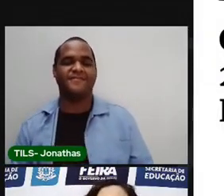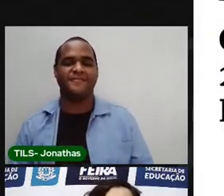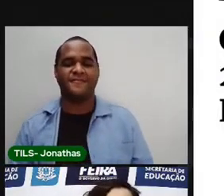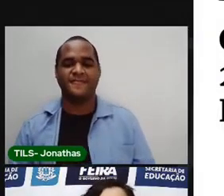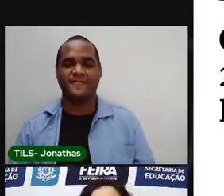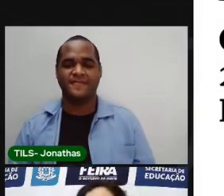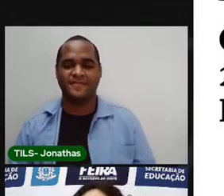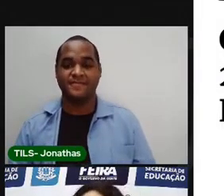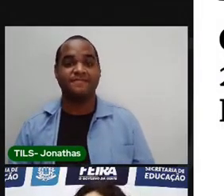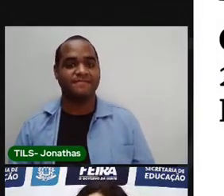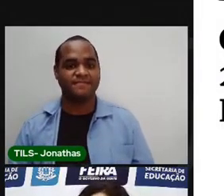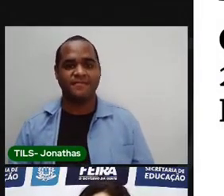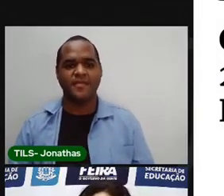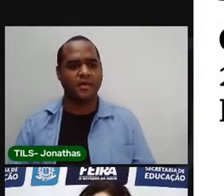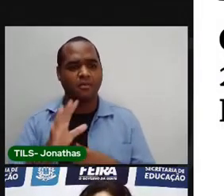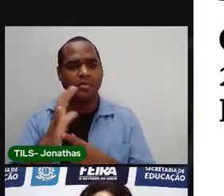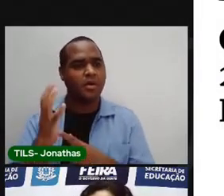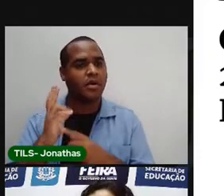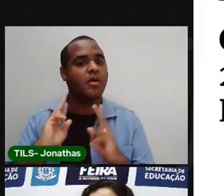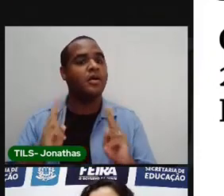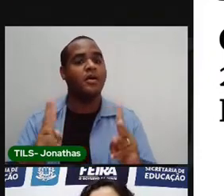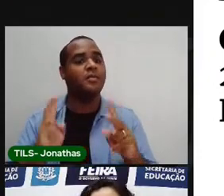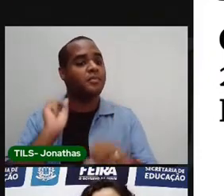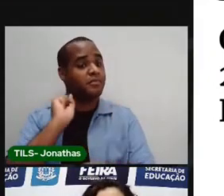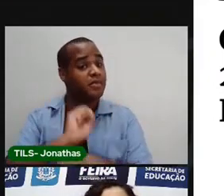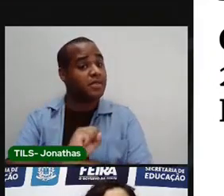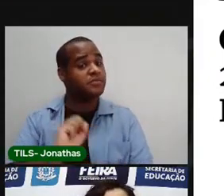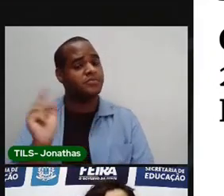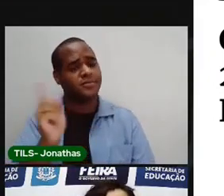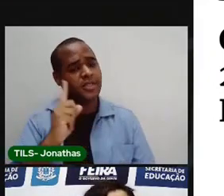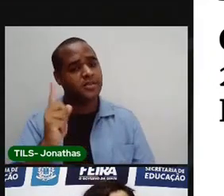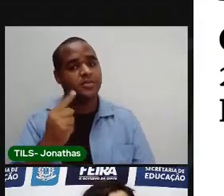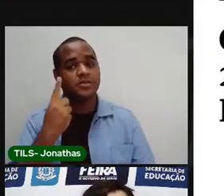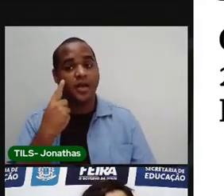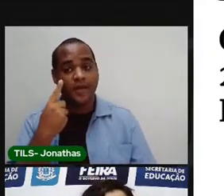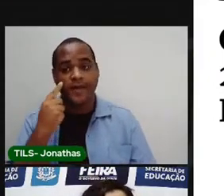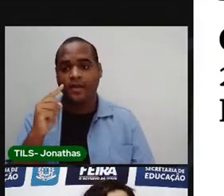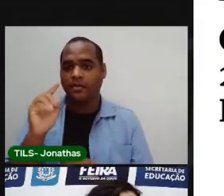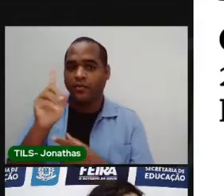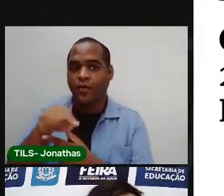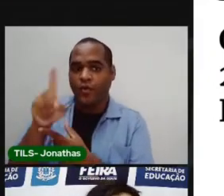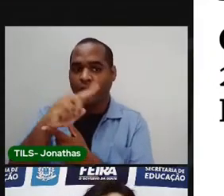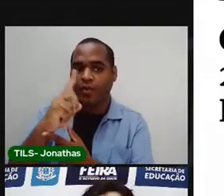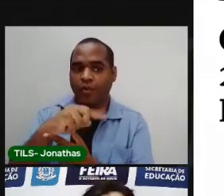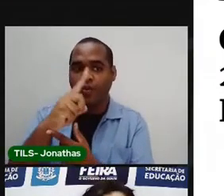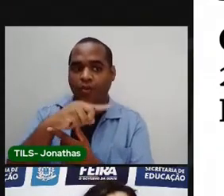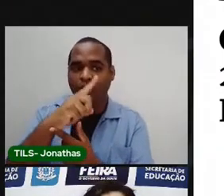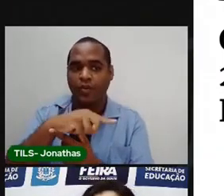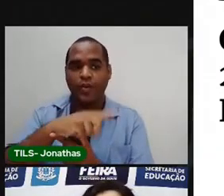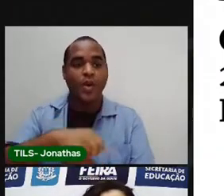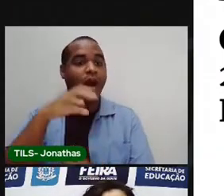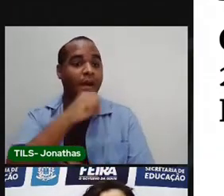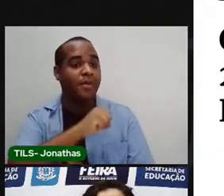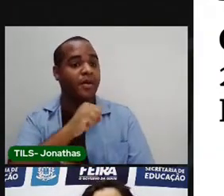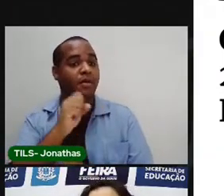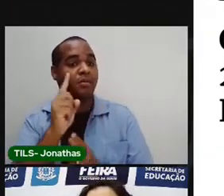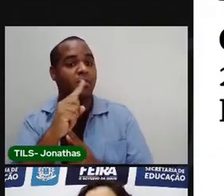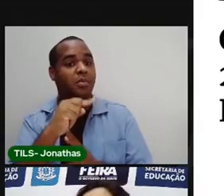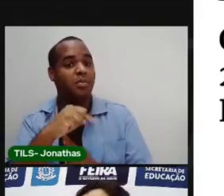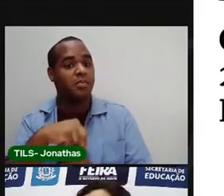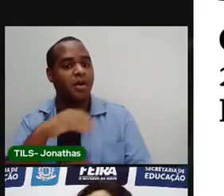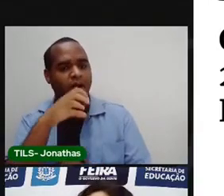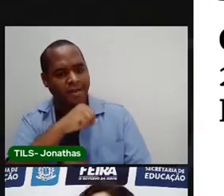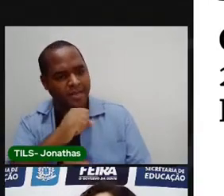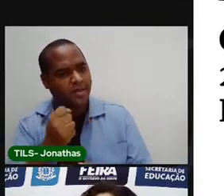O tempo não para. Olha para o relógio apressado da Proérida. Girando, girando, girando.